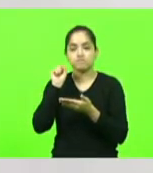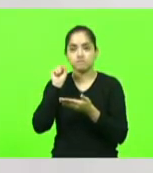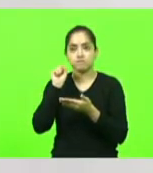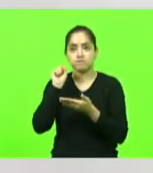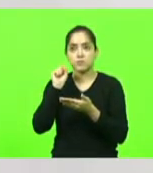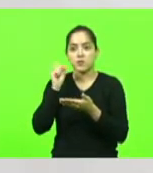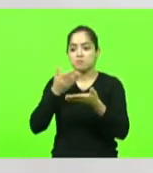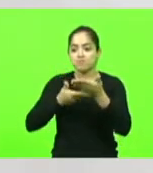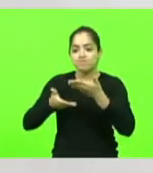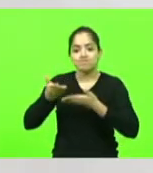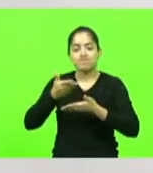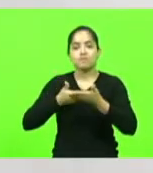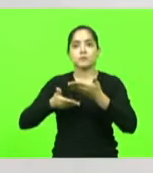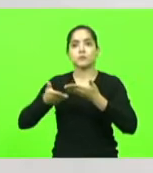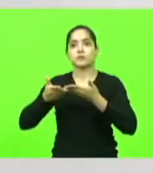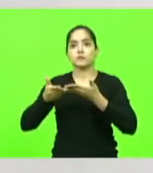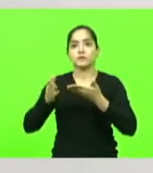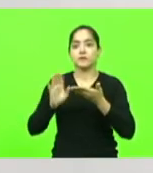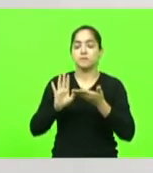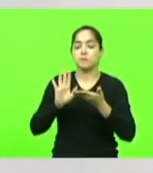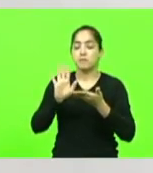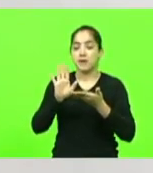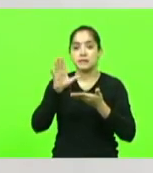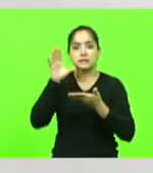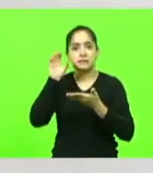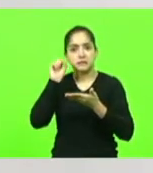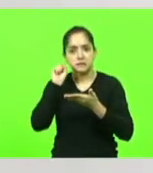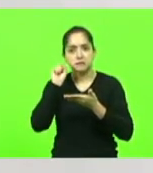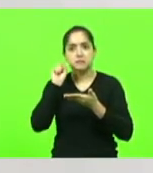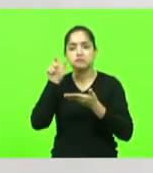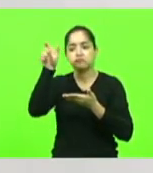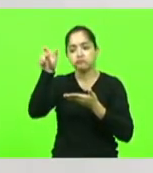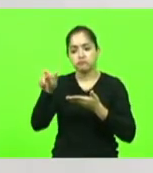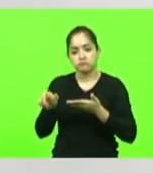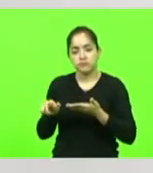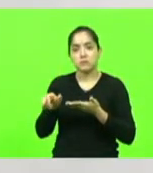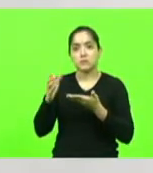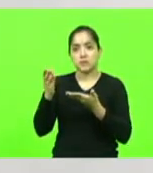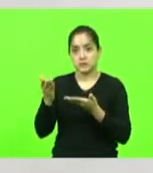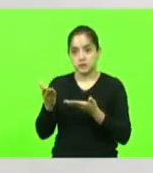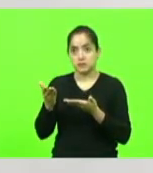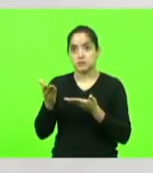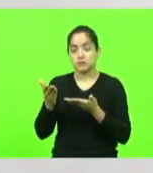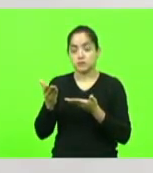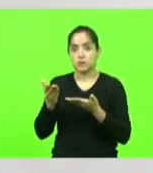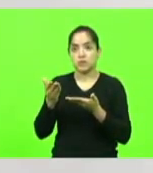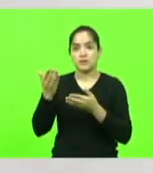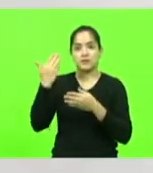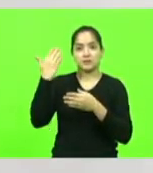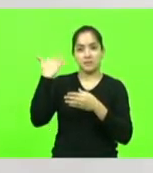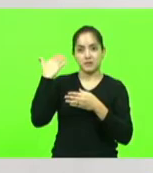convivência com ele, mas sempre que ouço falar da sua pessoa ou de algum eleitor da época,